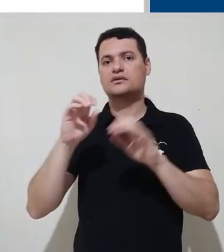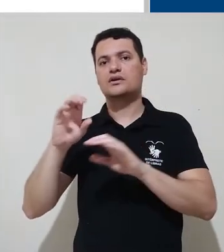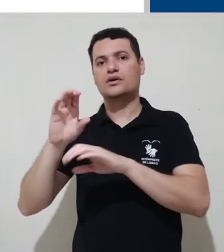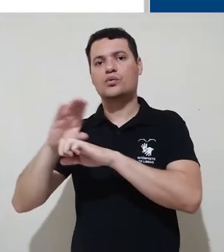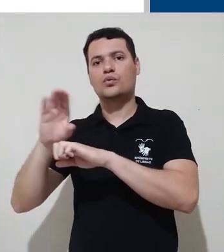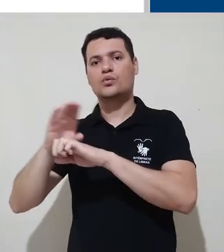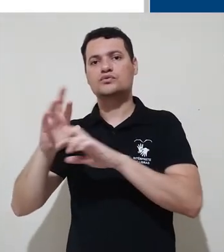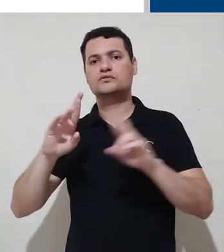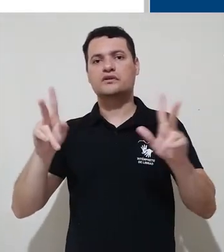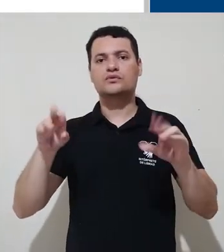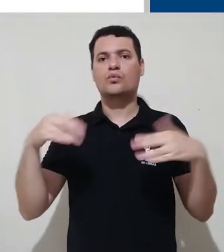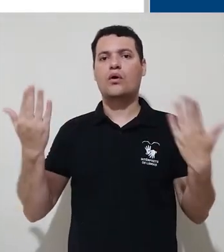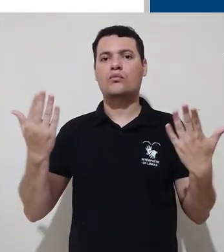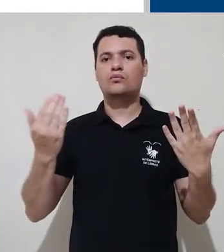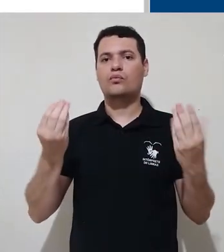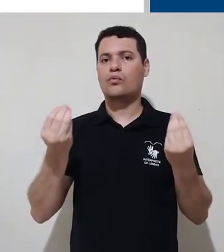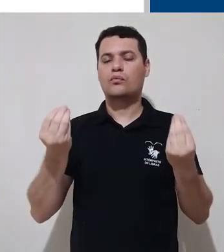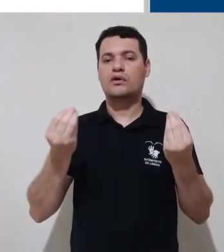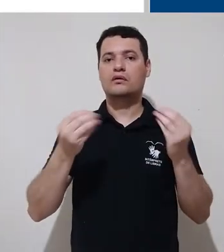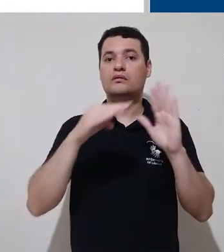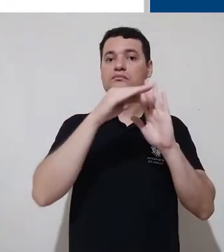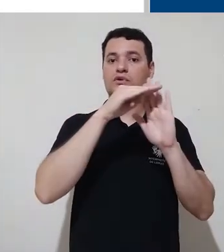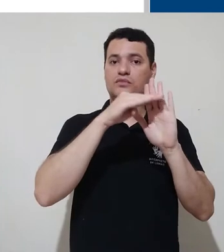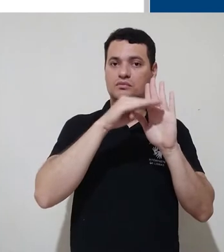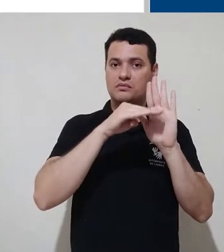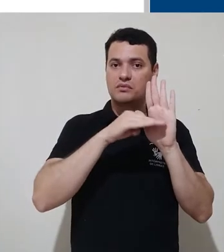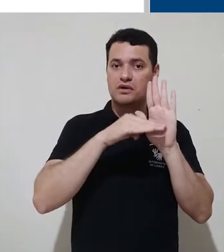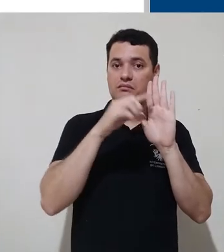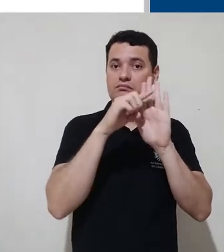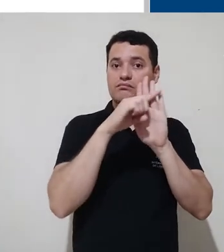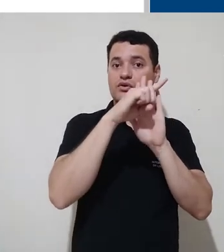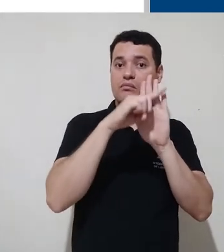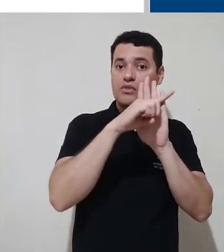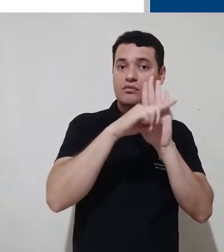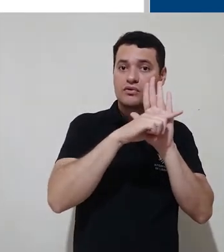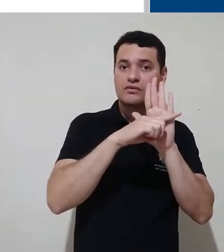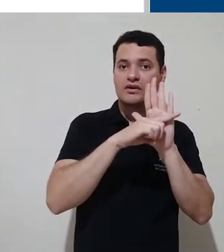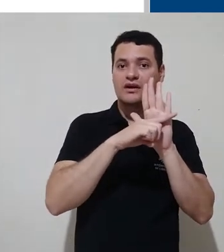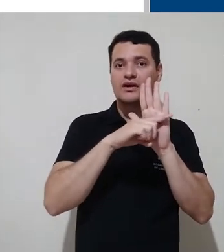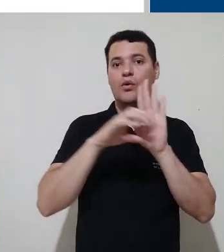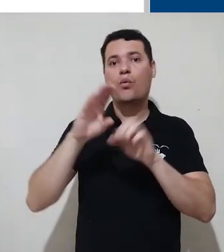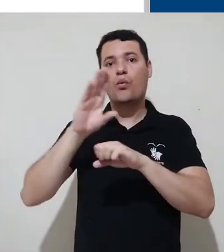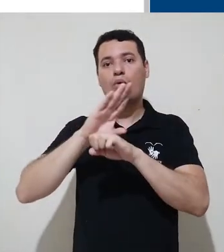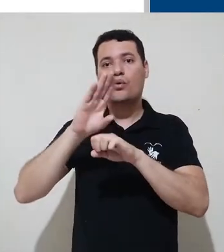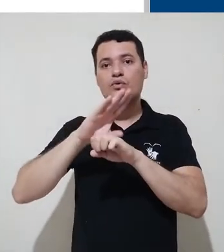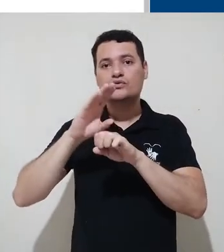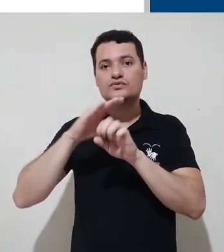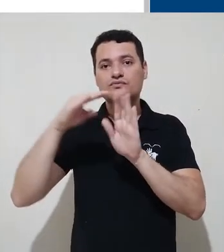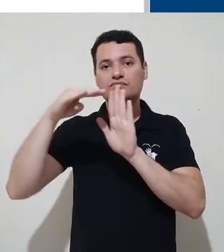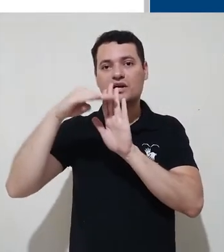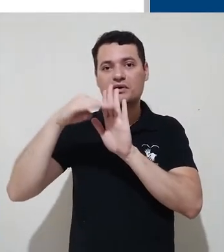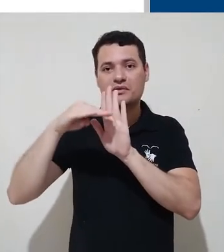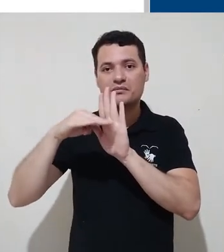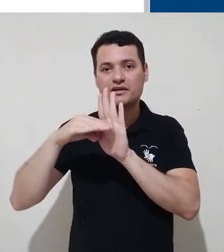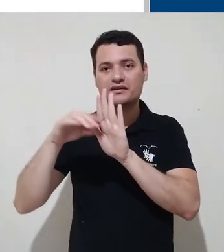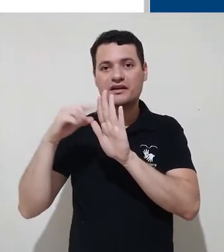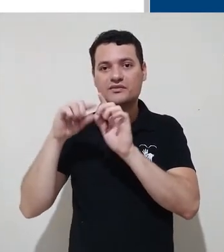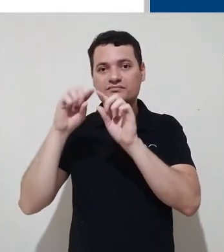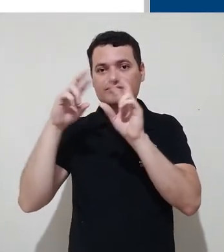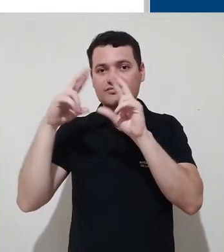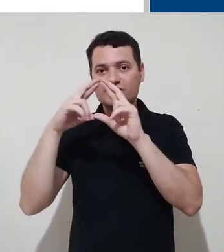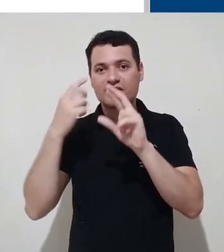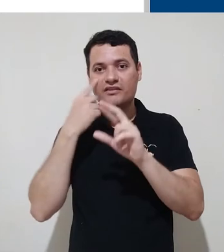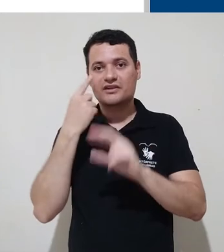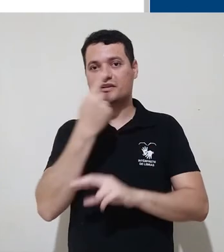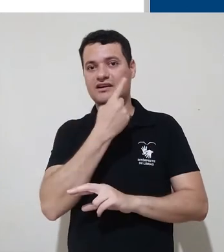Categorias são principalmente identificadas pela setinha, expansível ou não. E os cursos são identificados por este ícone aqui.